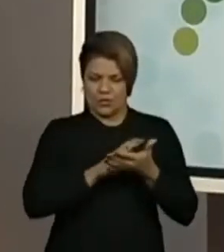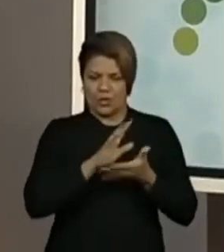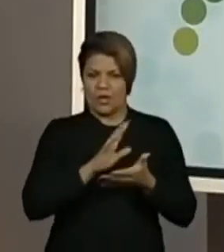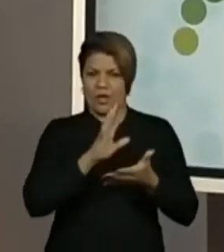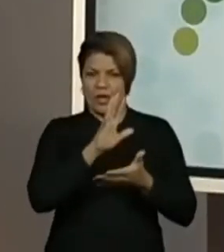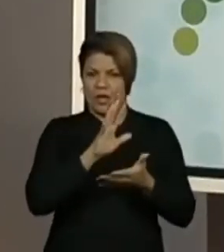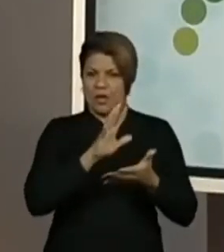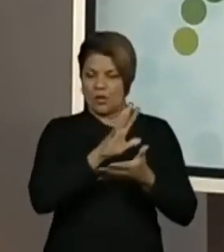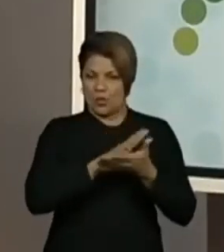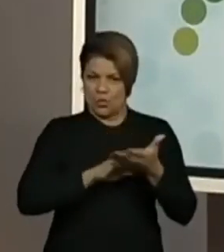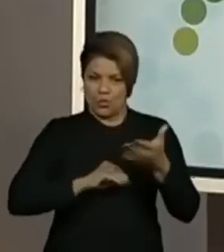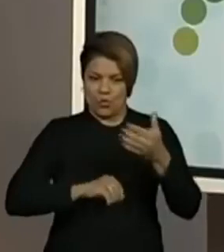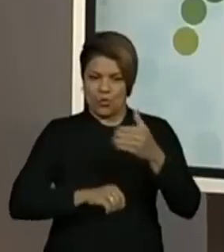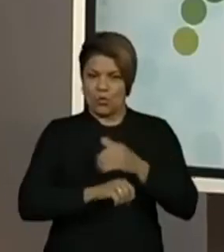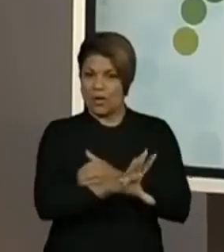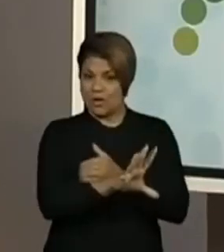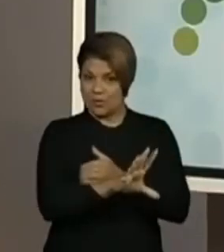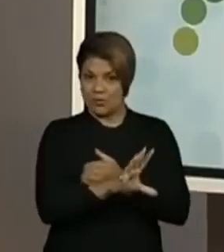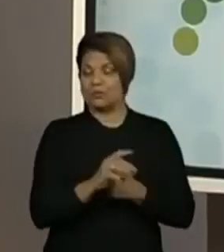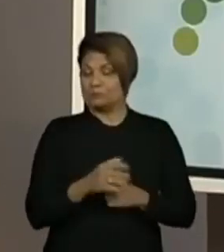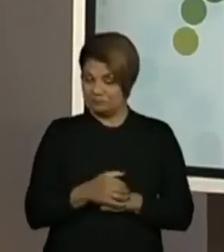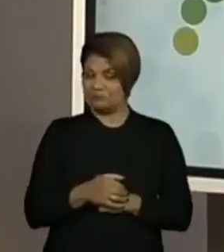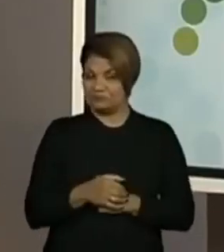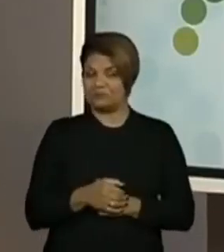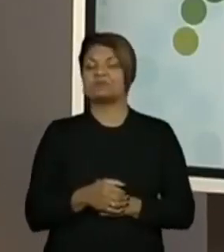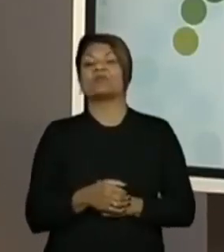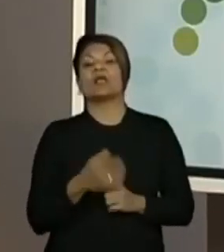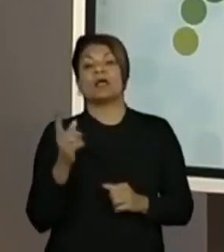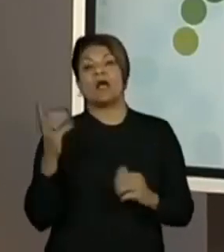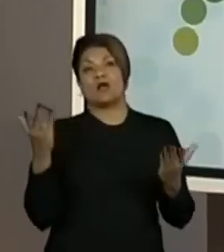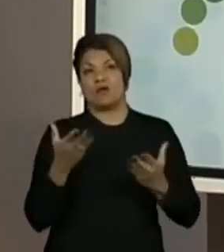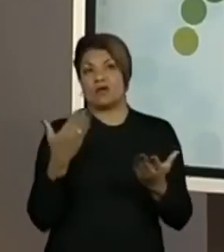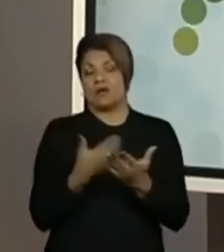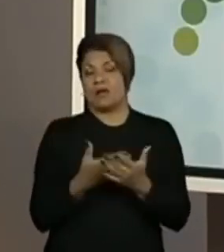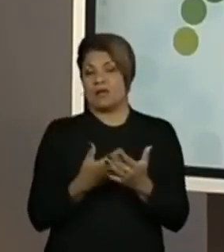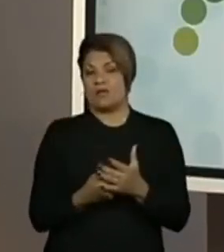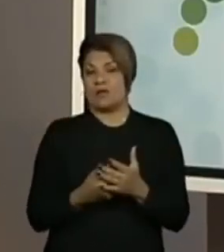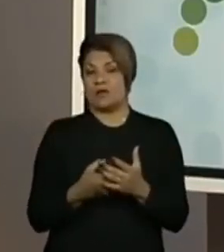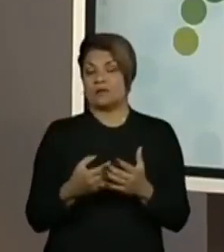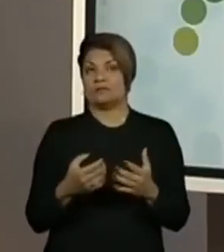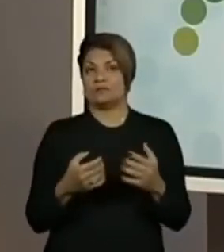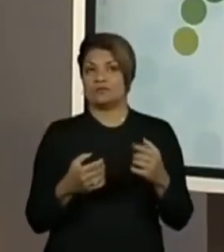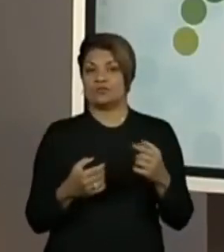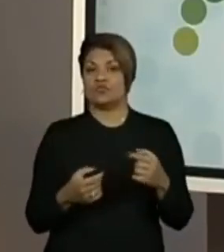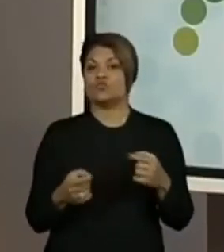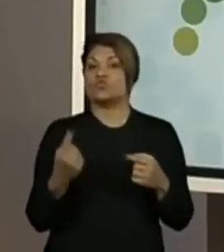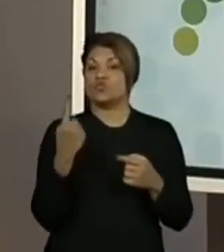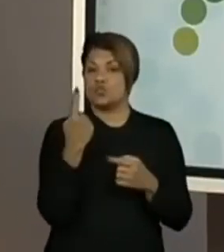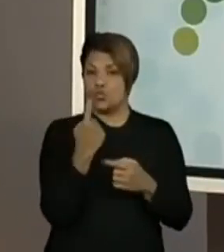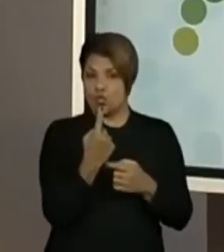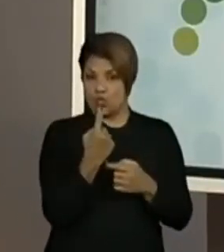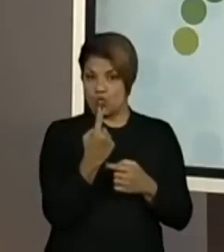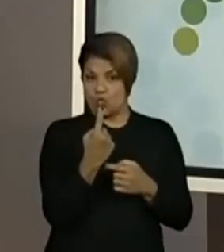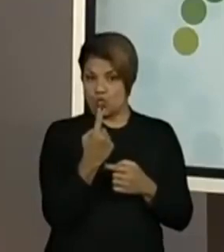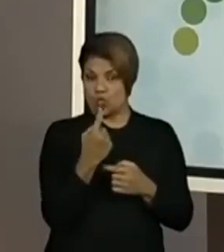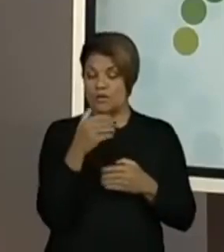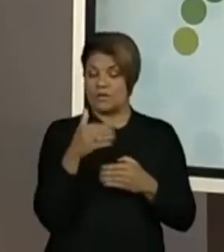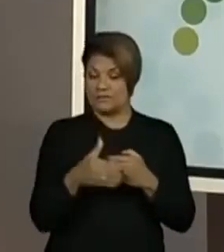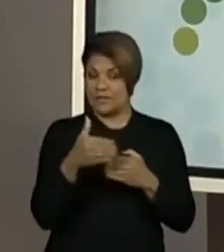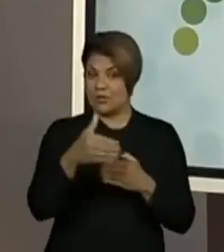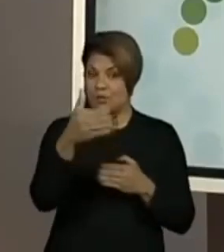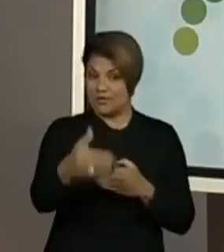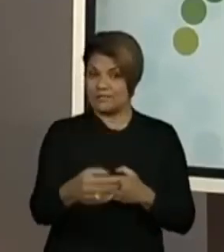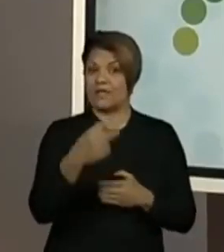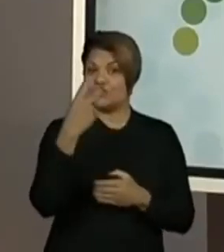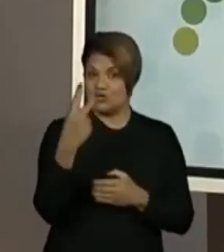da sequência didática 2 do material do Aprender Sempre. Aula 1 da sequência